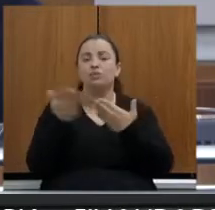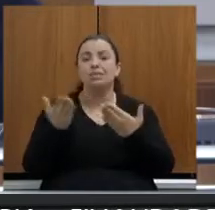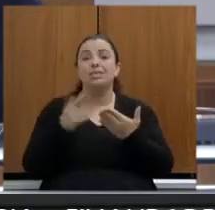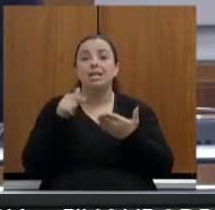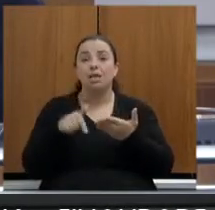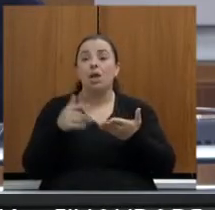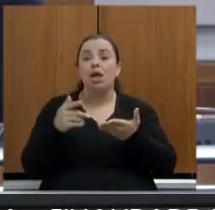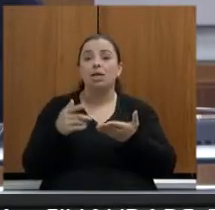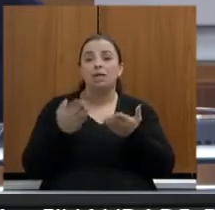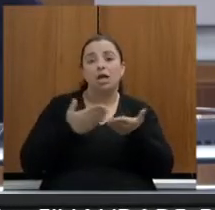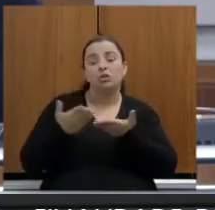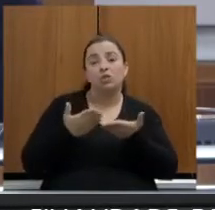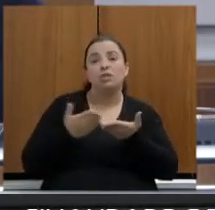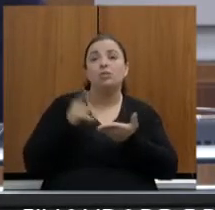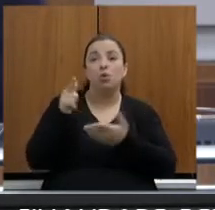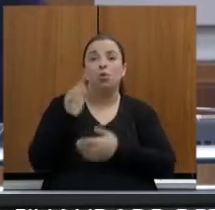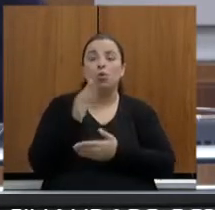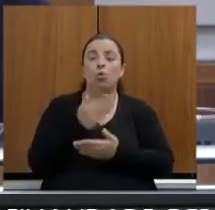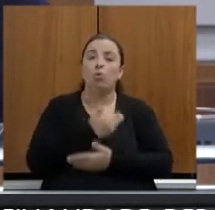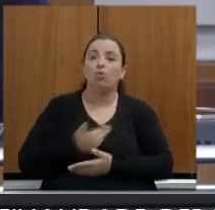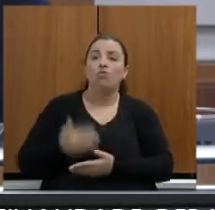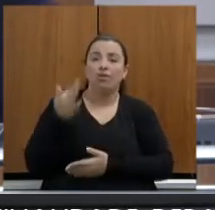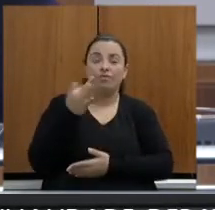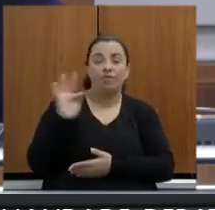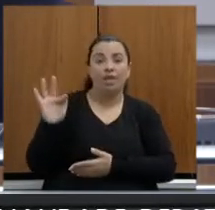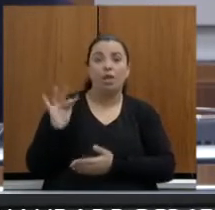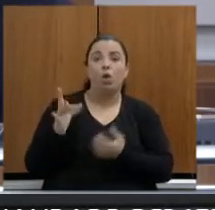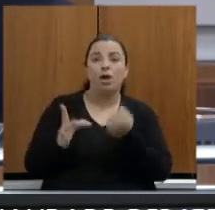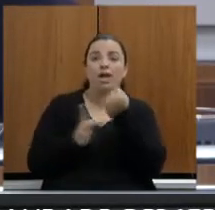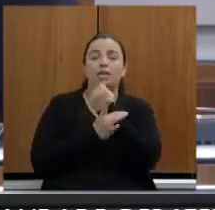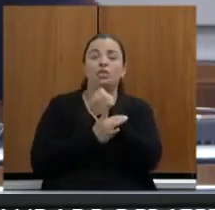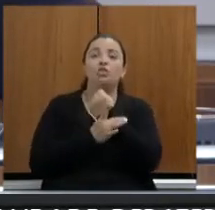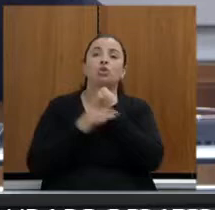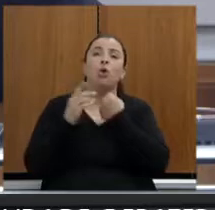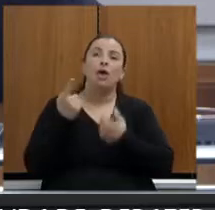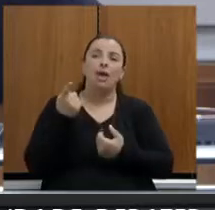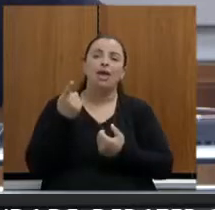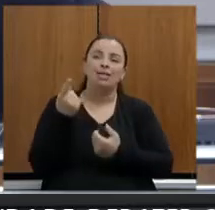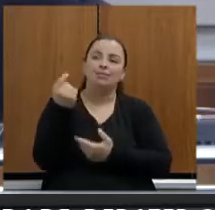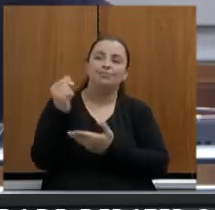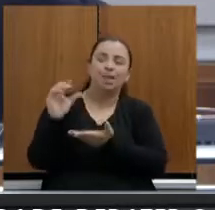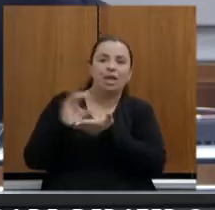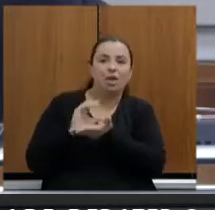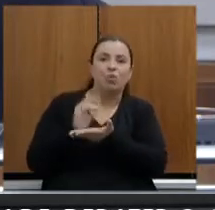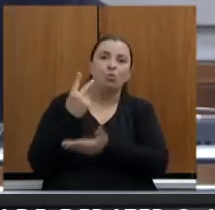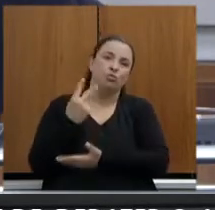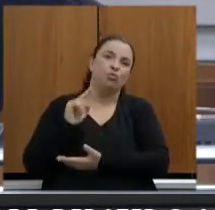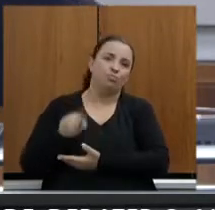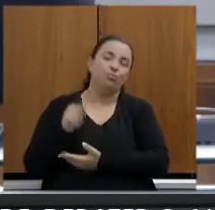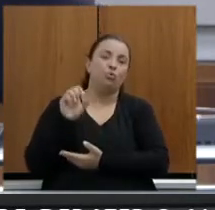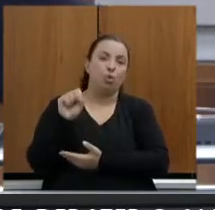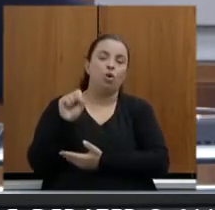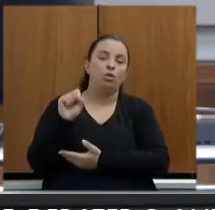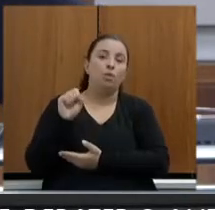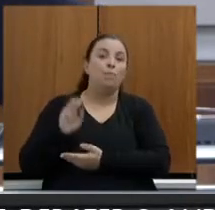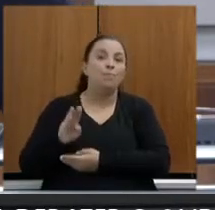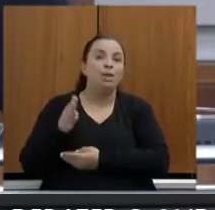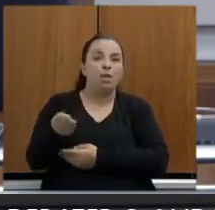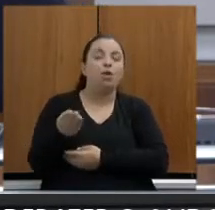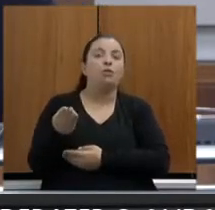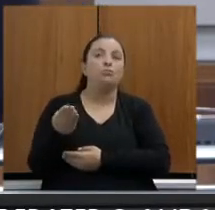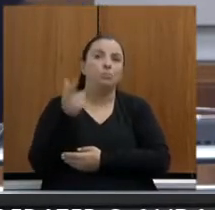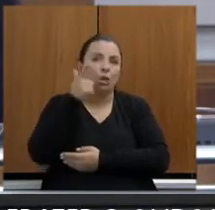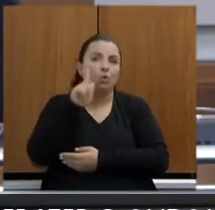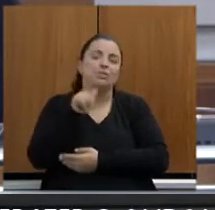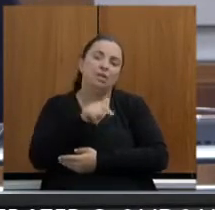federal garantiu que nós trouxéssemos para Minas Gerais 2,8 bilhões para resolver o metrô de Belo Horizonte. Então,